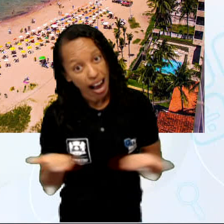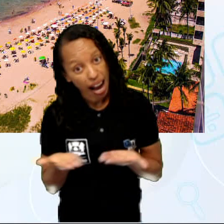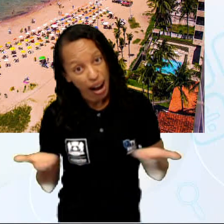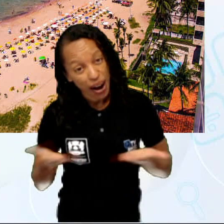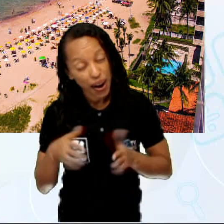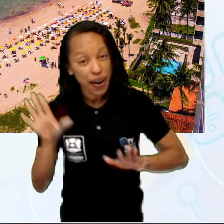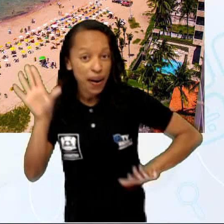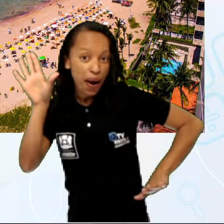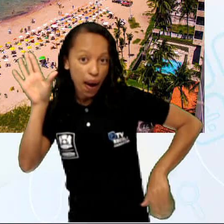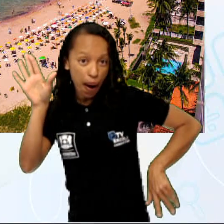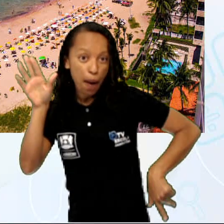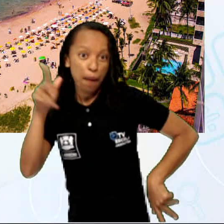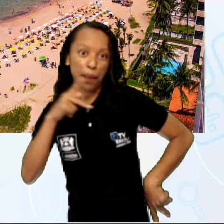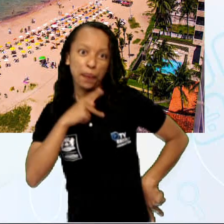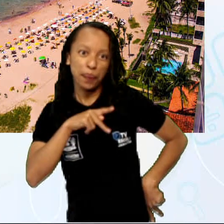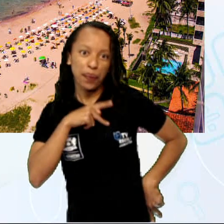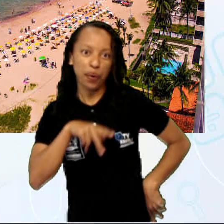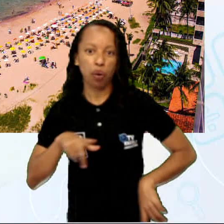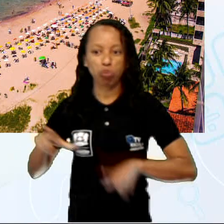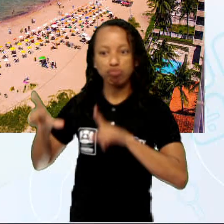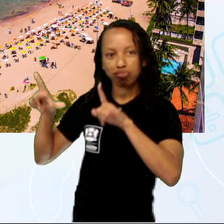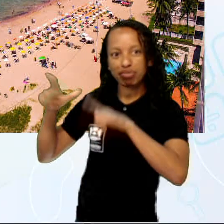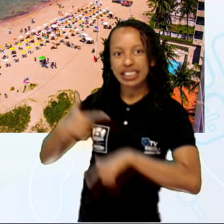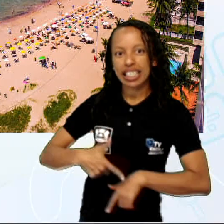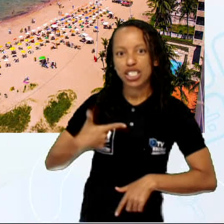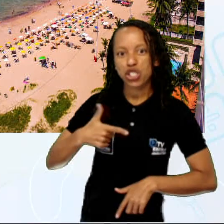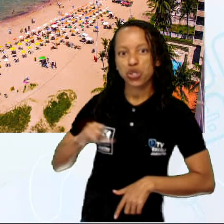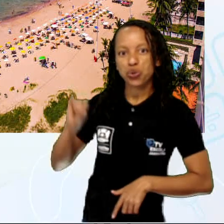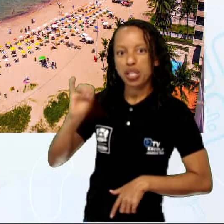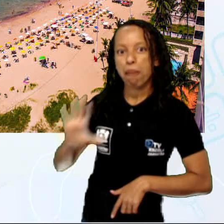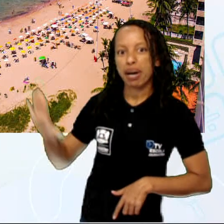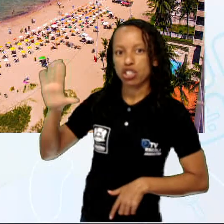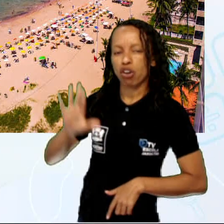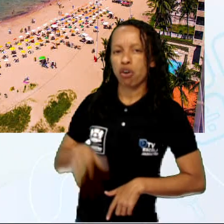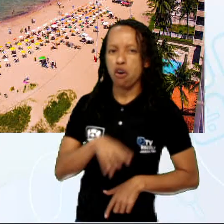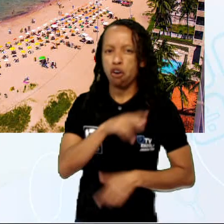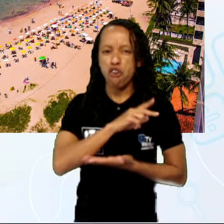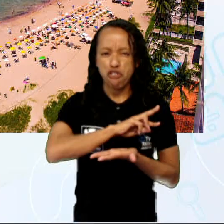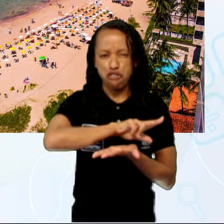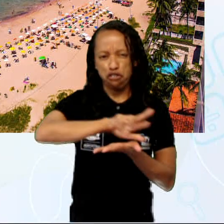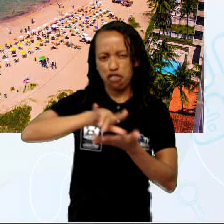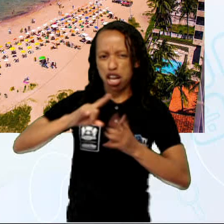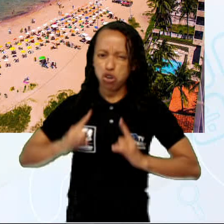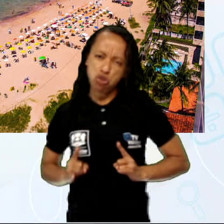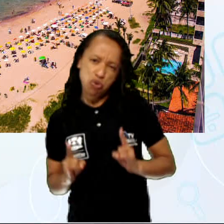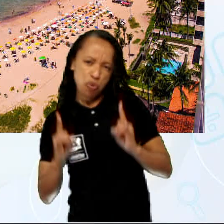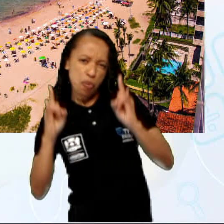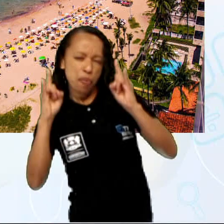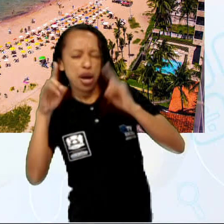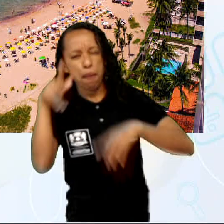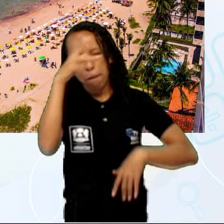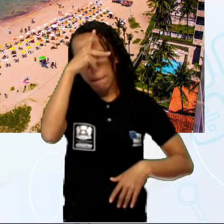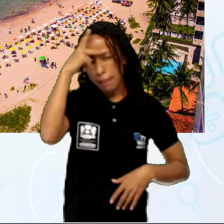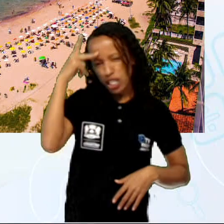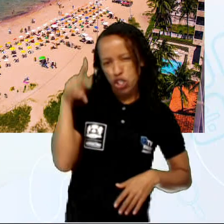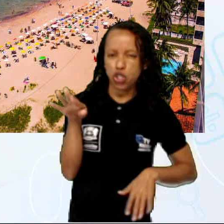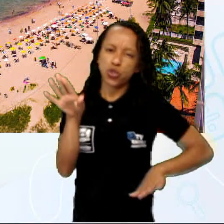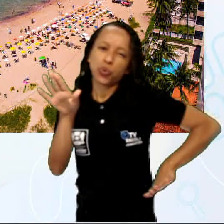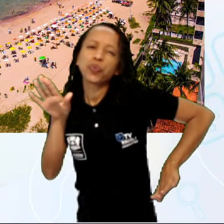Piedade, ela está dessa forma aí. Vários banhistas, prédios, várias pessoas.